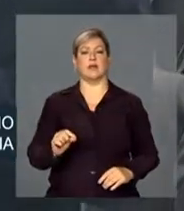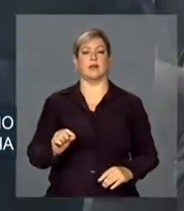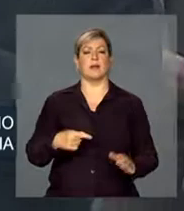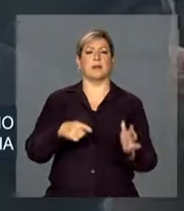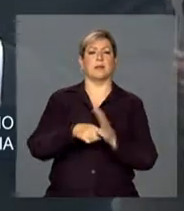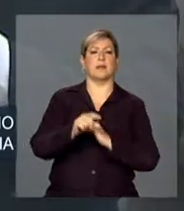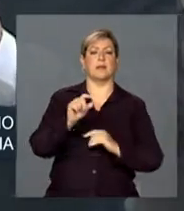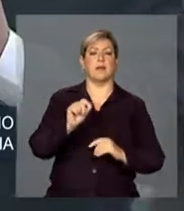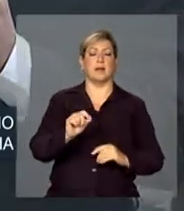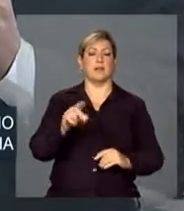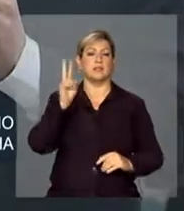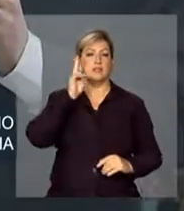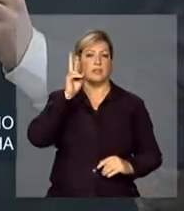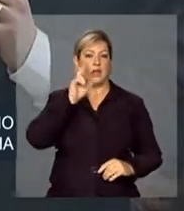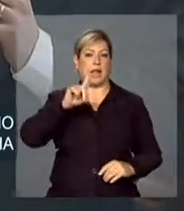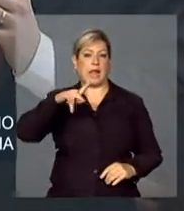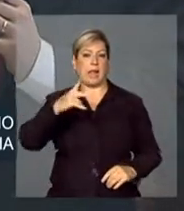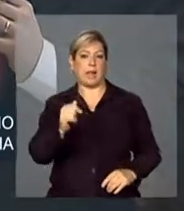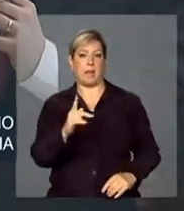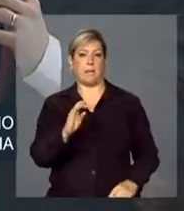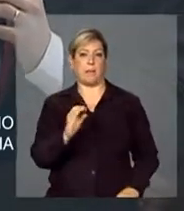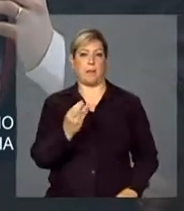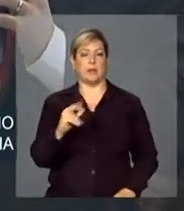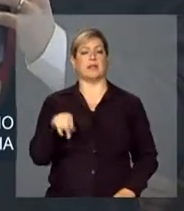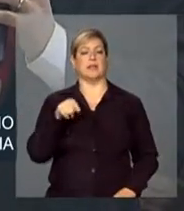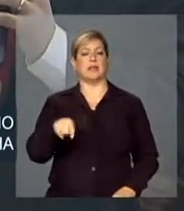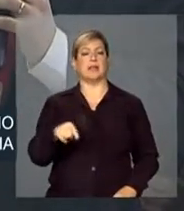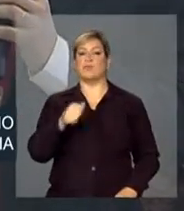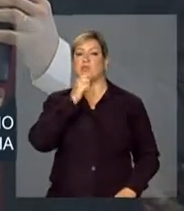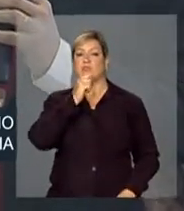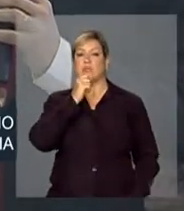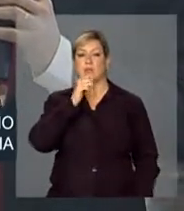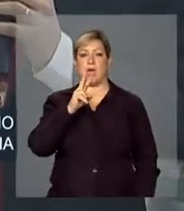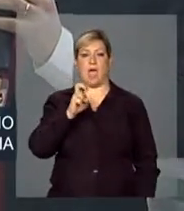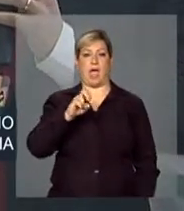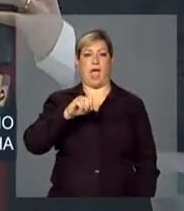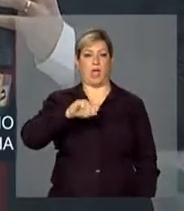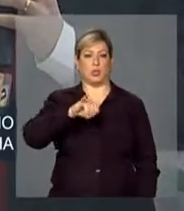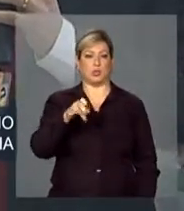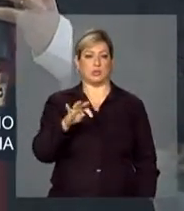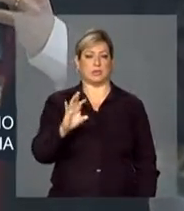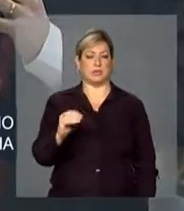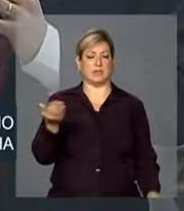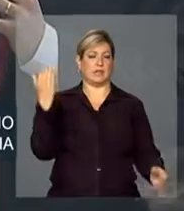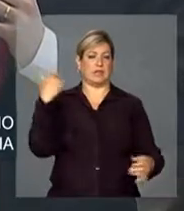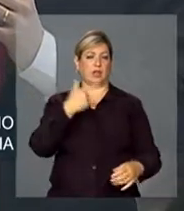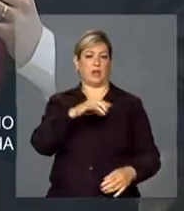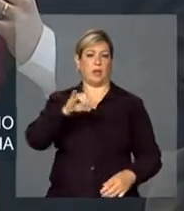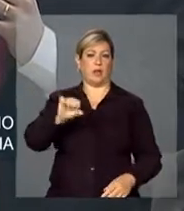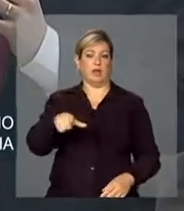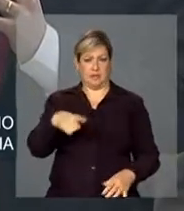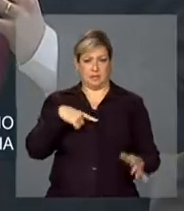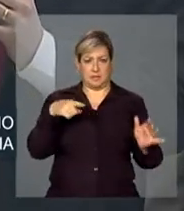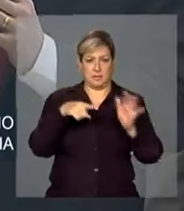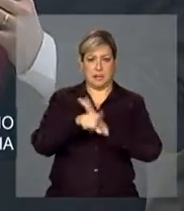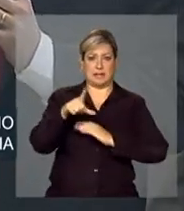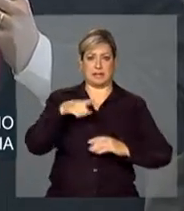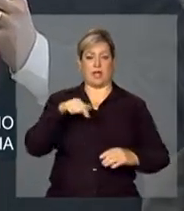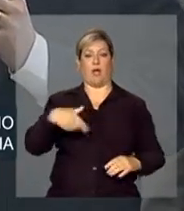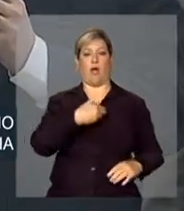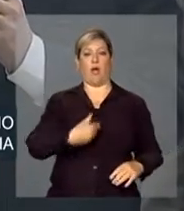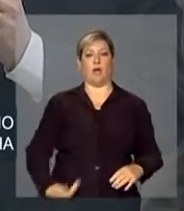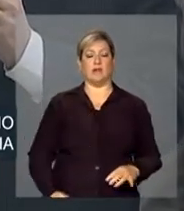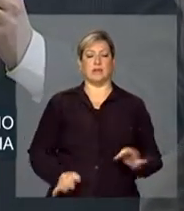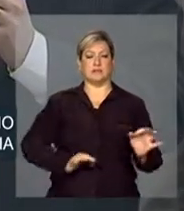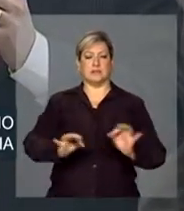o colega lembrou, ela não é reajustada desde 2009. Existe o plano do governo de reajustar a